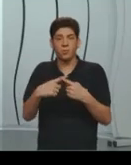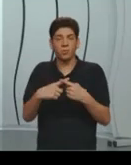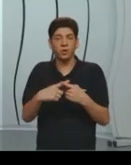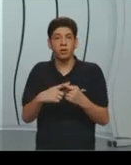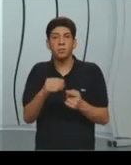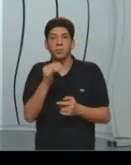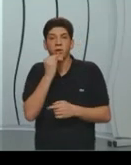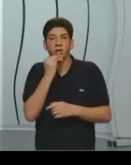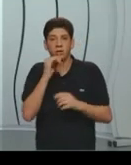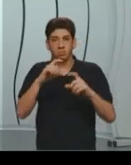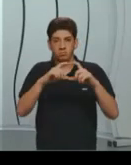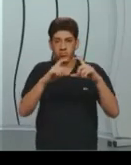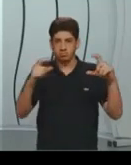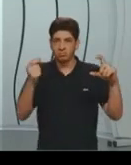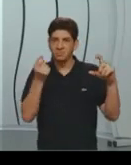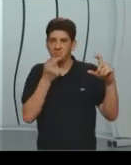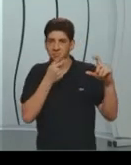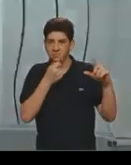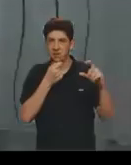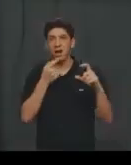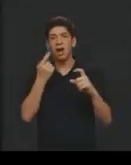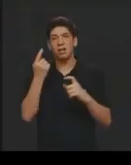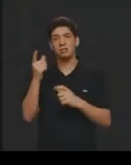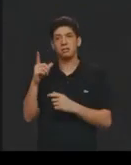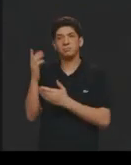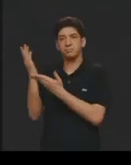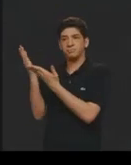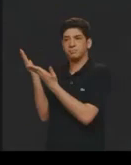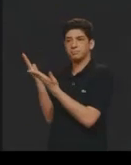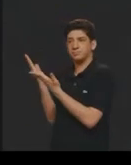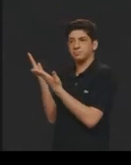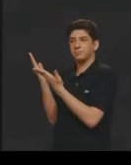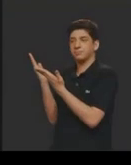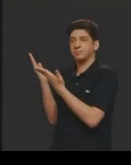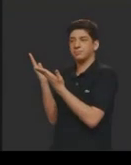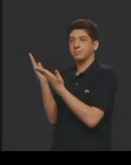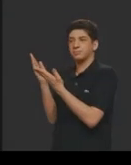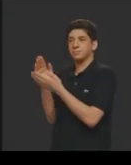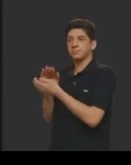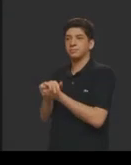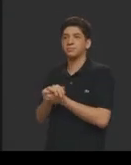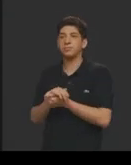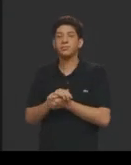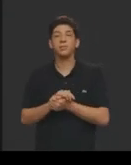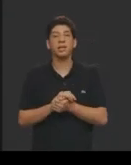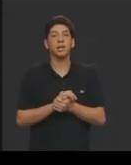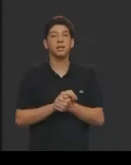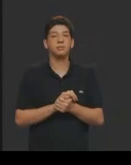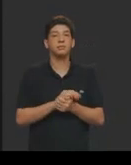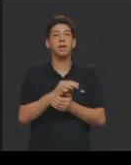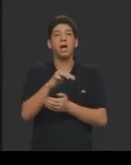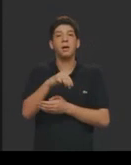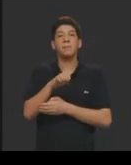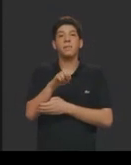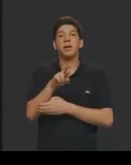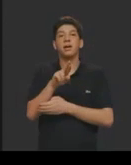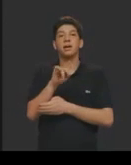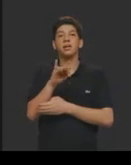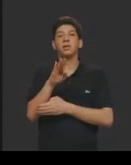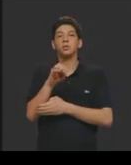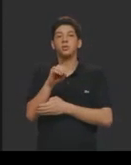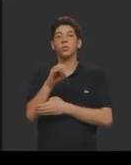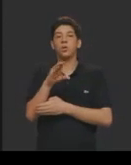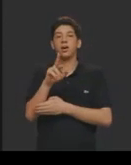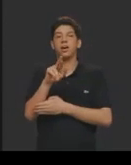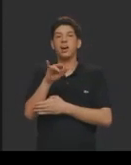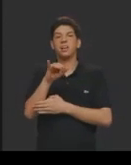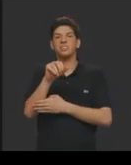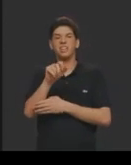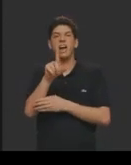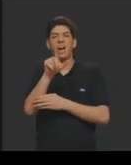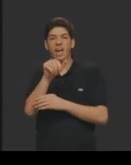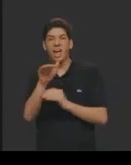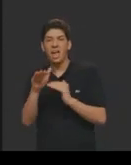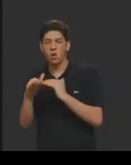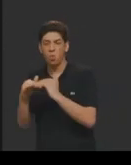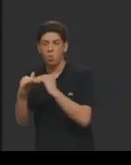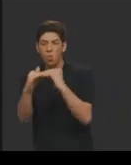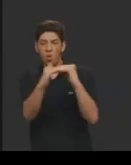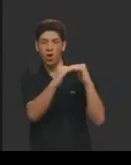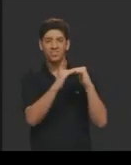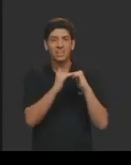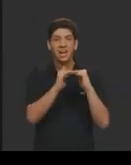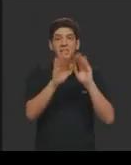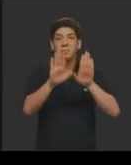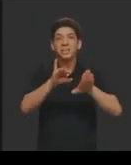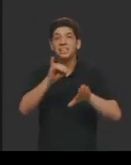exemplificar muito bem isso, que a meritocracia trata de forma igual, pessoas tiveram oportunidades totalmente diferentes, né? E aí essa